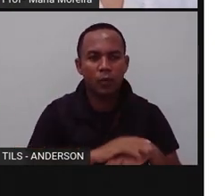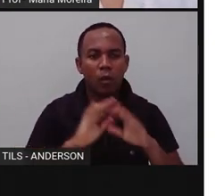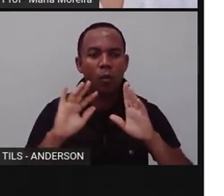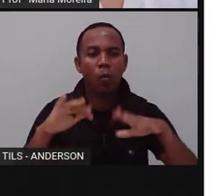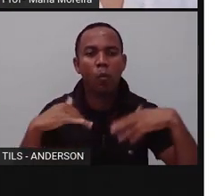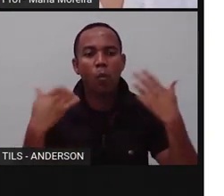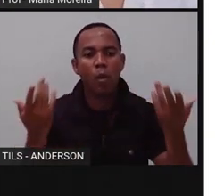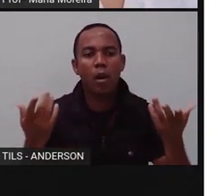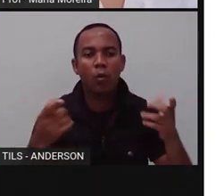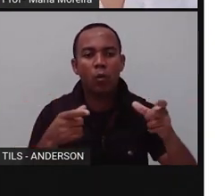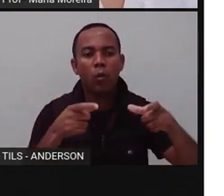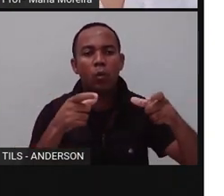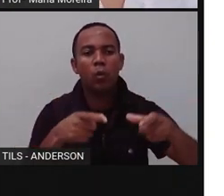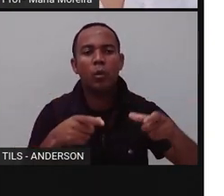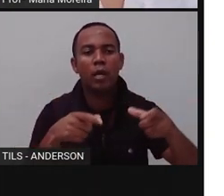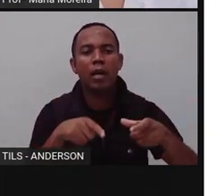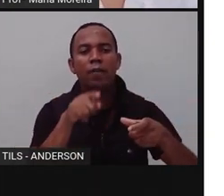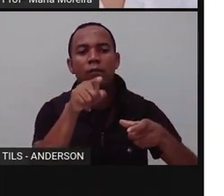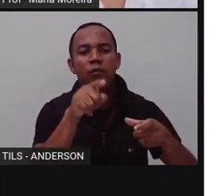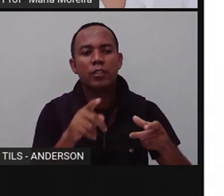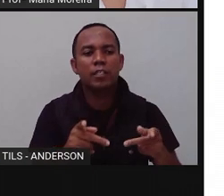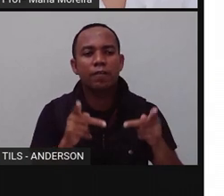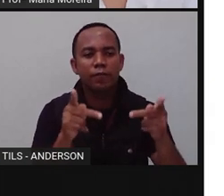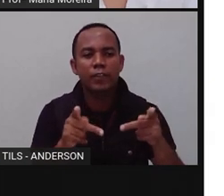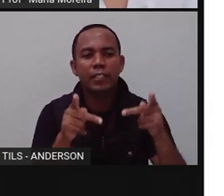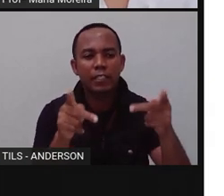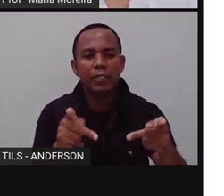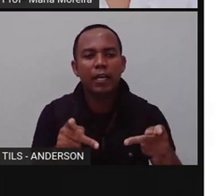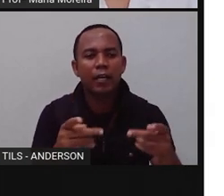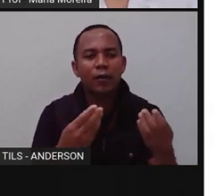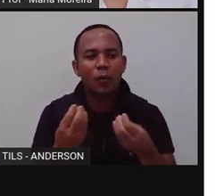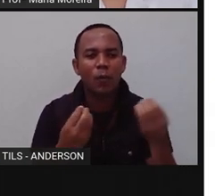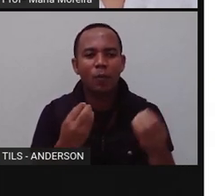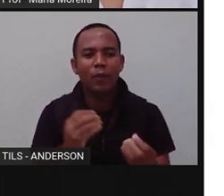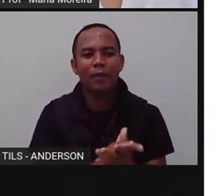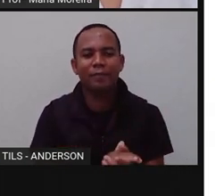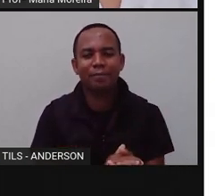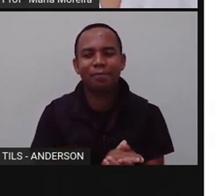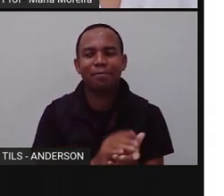você costuma visitar com frequência? Eu vou muito à padaria, Anderson.